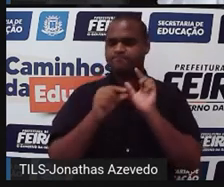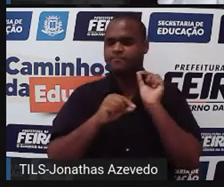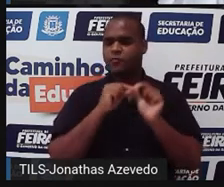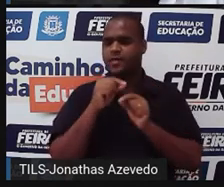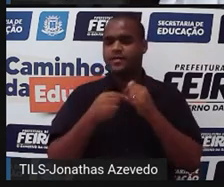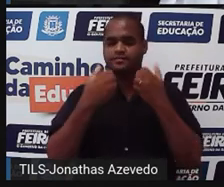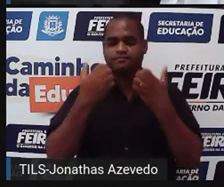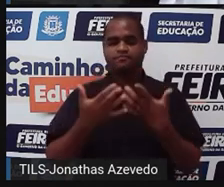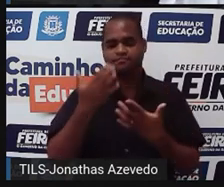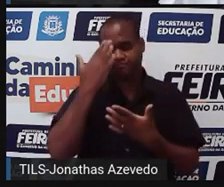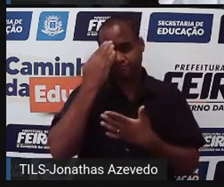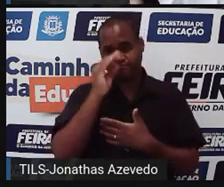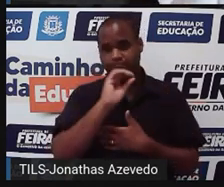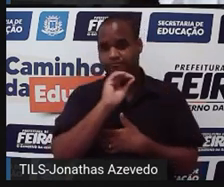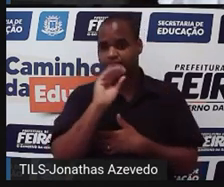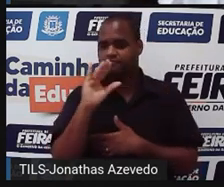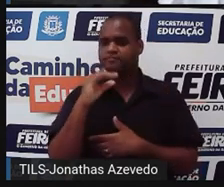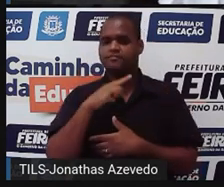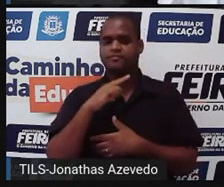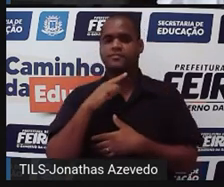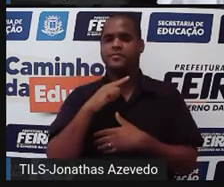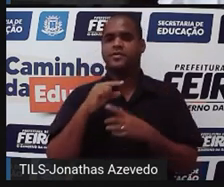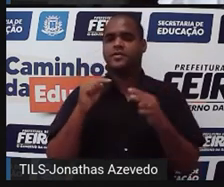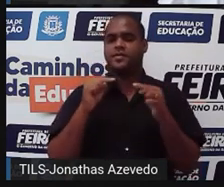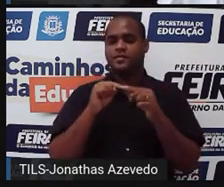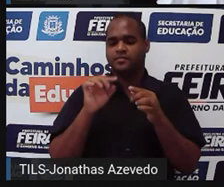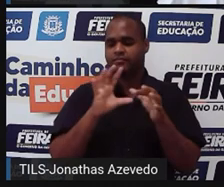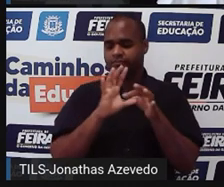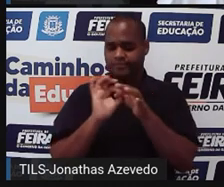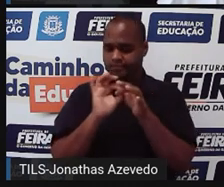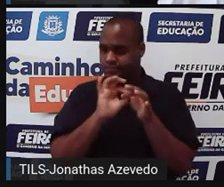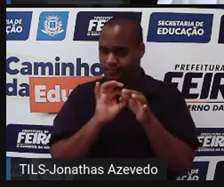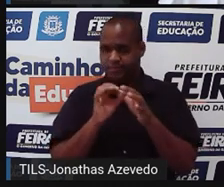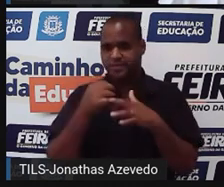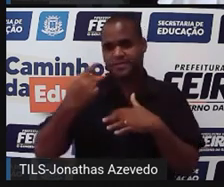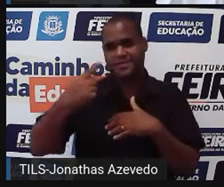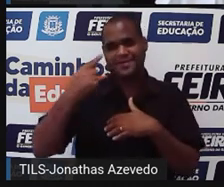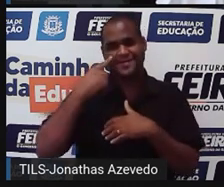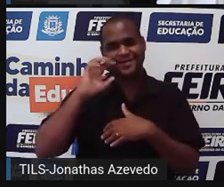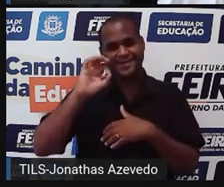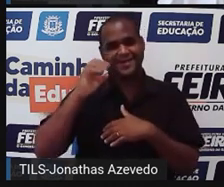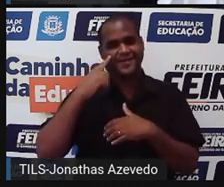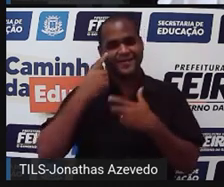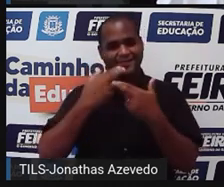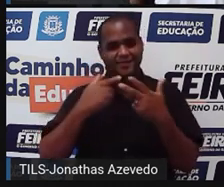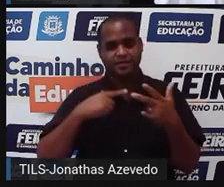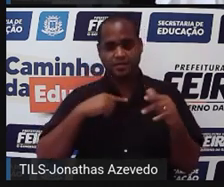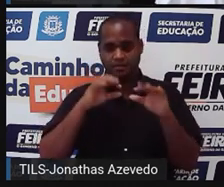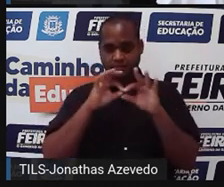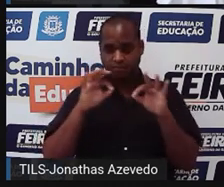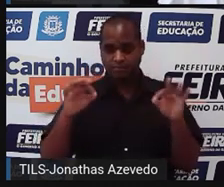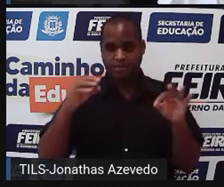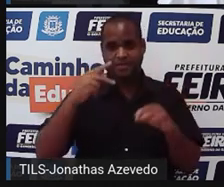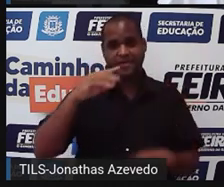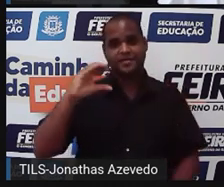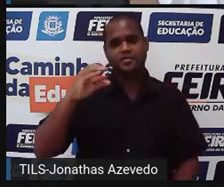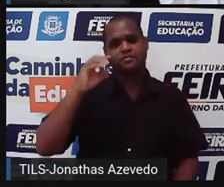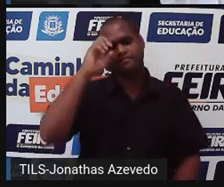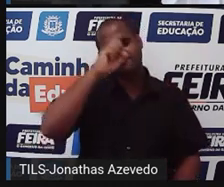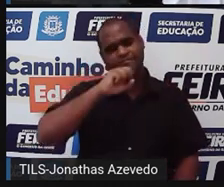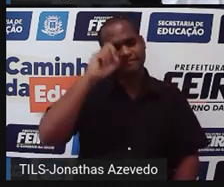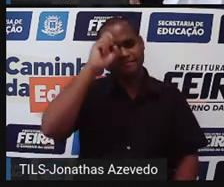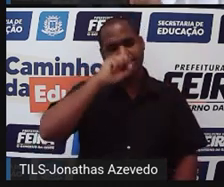aula. É entender isso aqui. Associar uma equação do primeiro grau a uma reta no plano cartesiano. Era isso que a gente tinha que aprender.